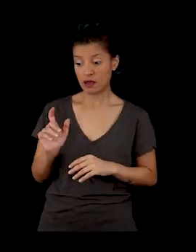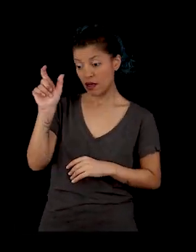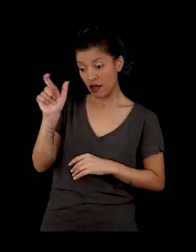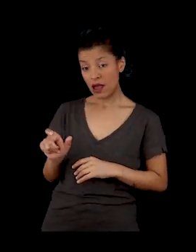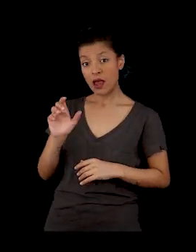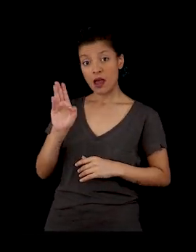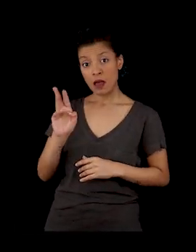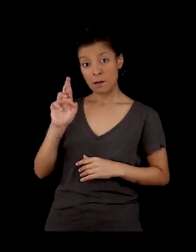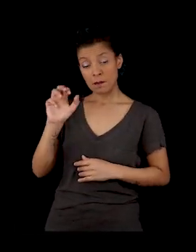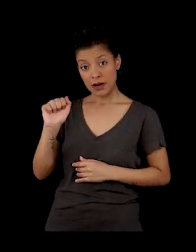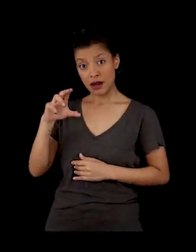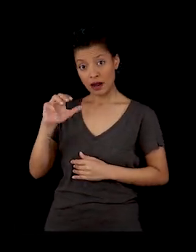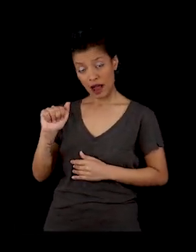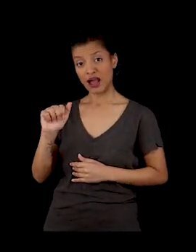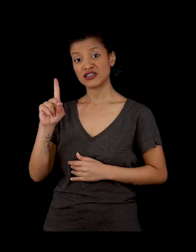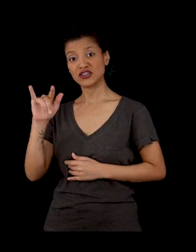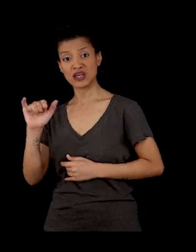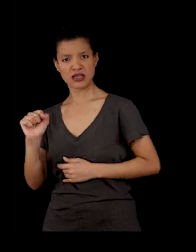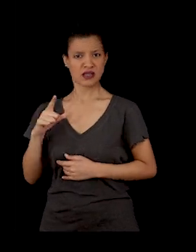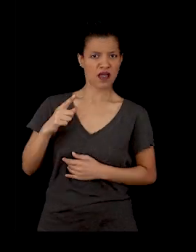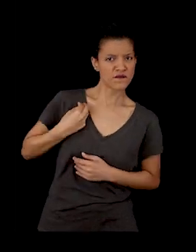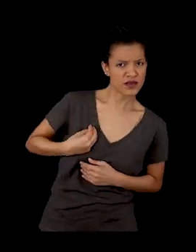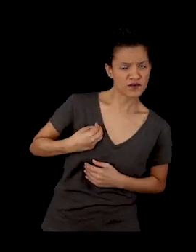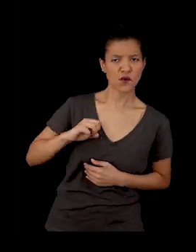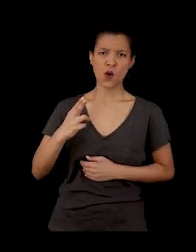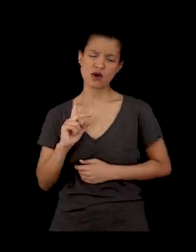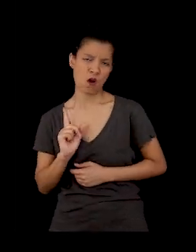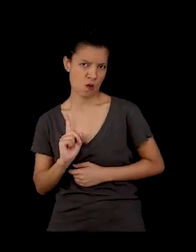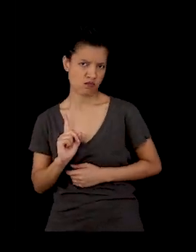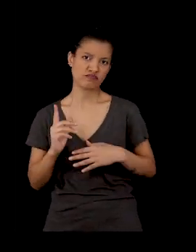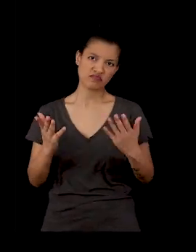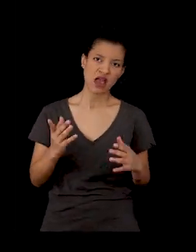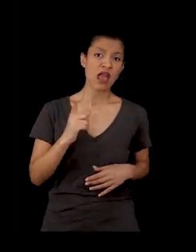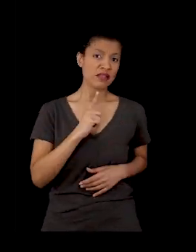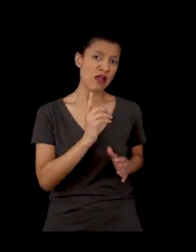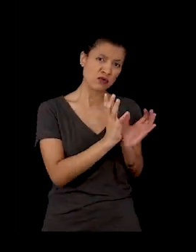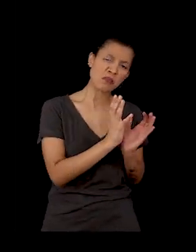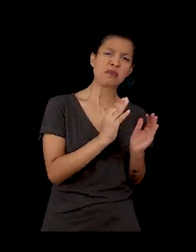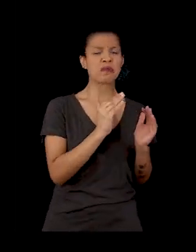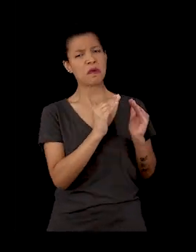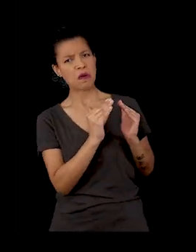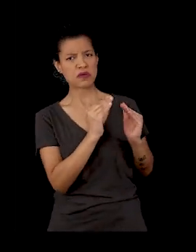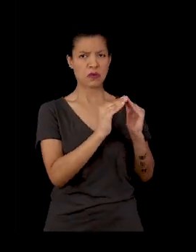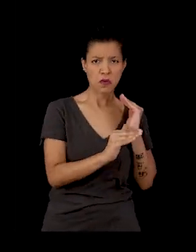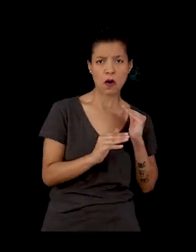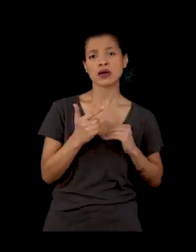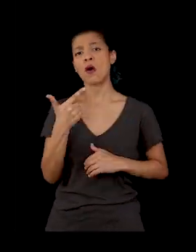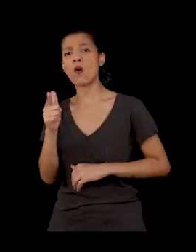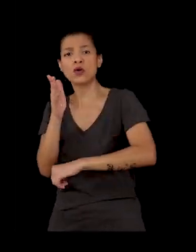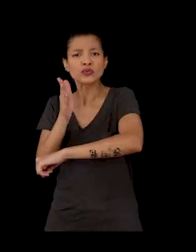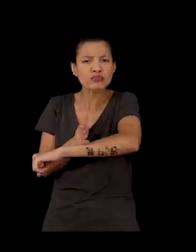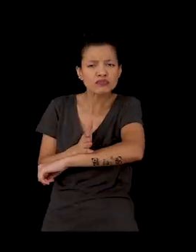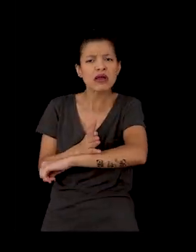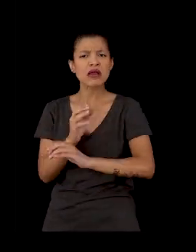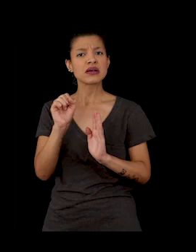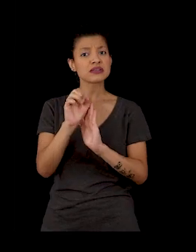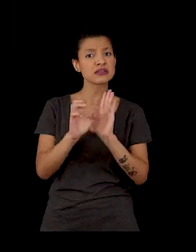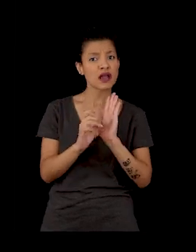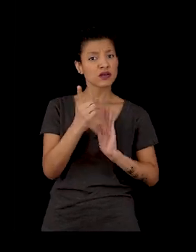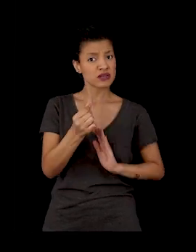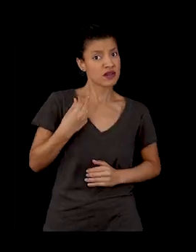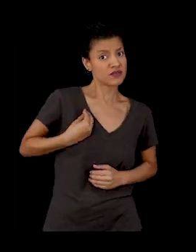Branca Dias. Há outros que afirmam que ela existiu mais no século XVI. E há uma terceira corrente que